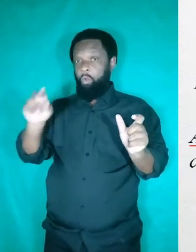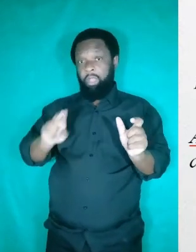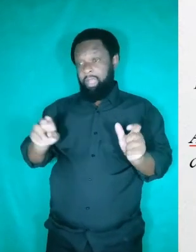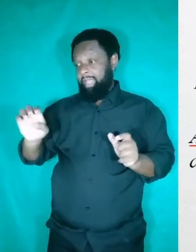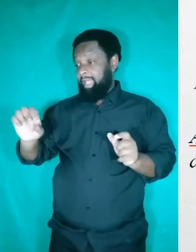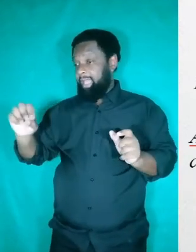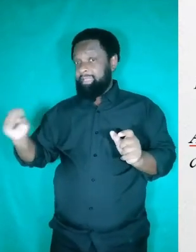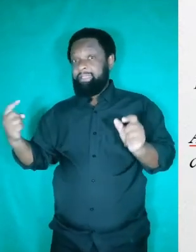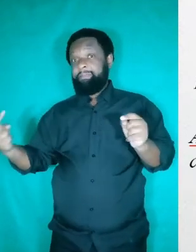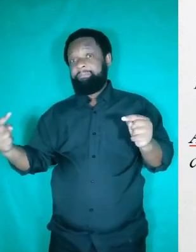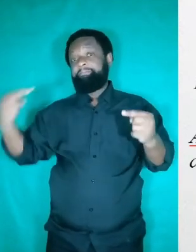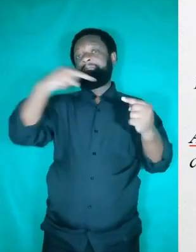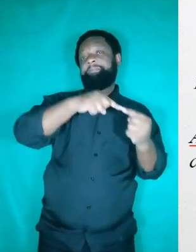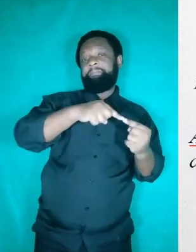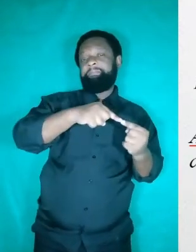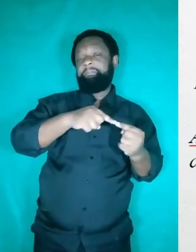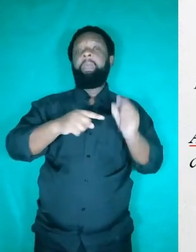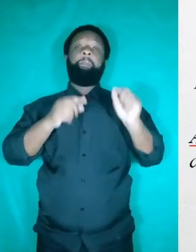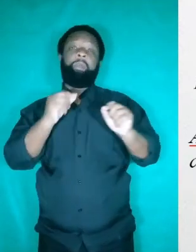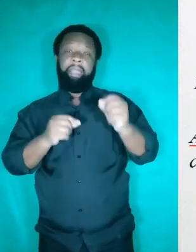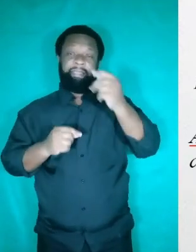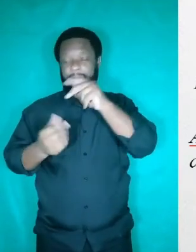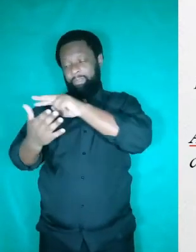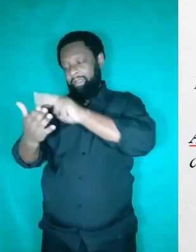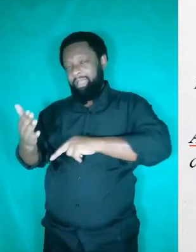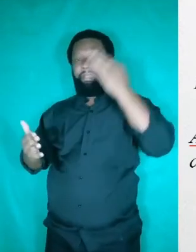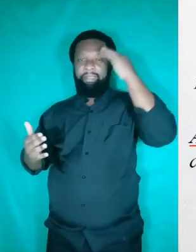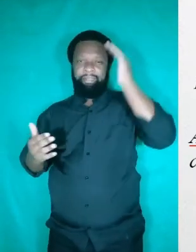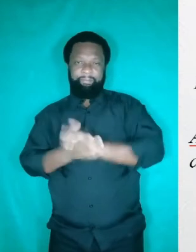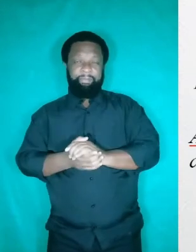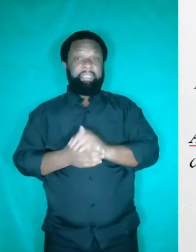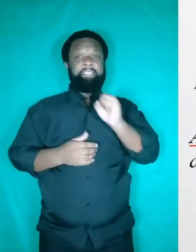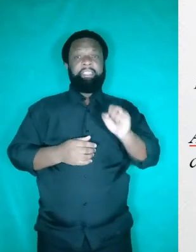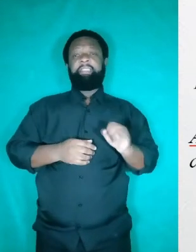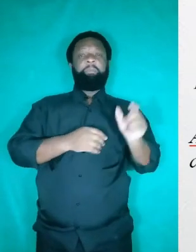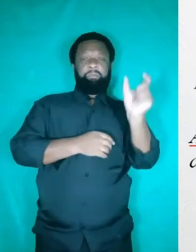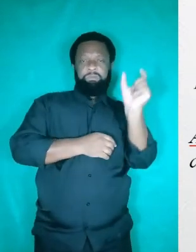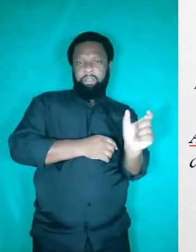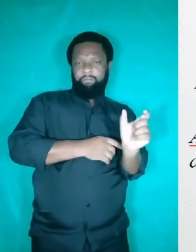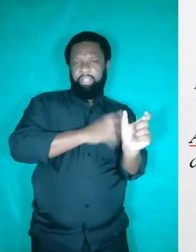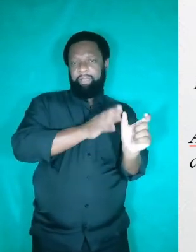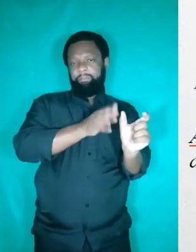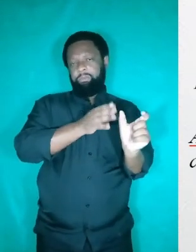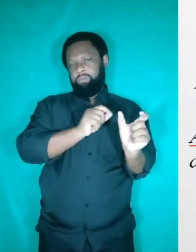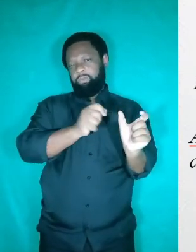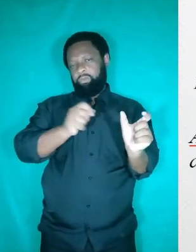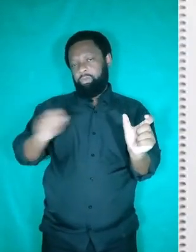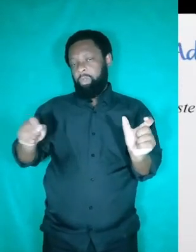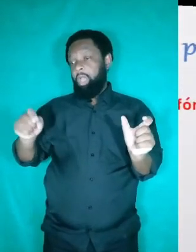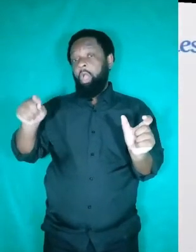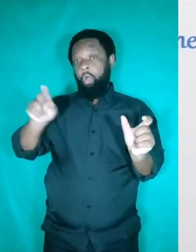dessa forma, nesse sentido, nesse cenário. Se você estiver se referindo a algo que você já disse, é sempre SS.